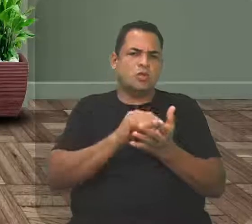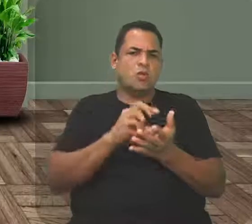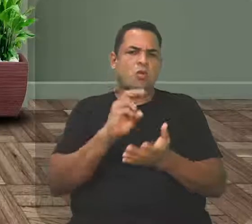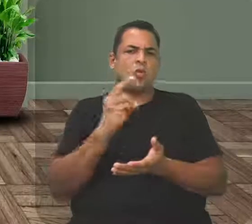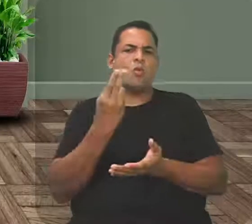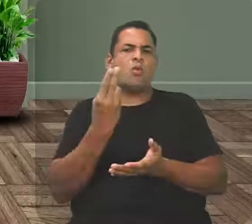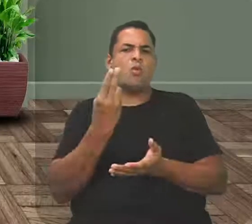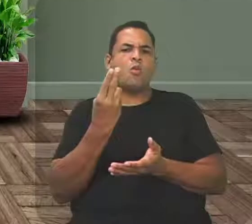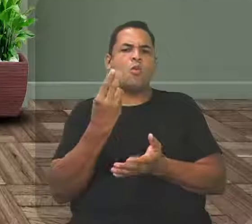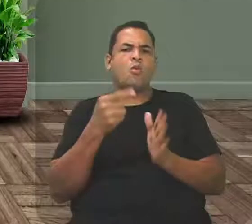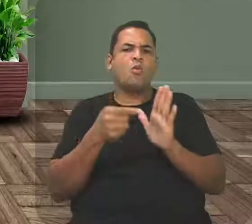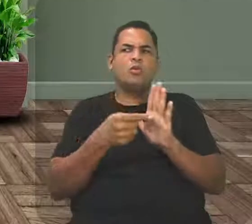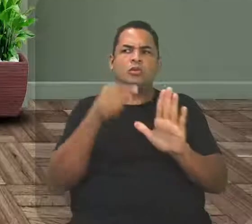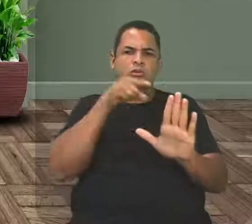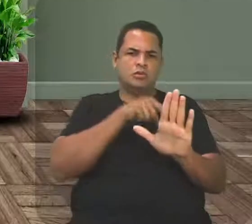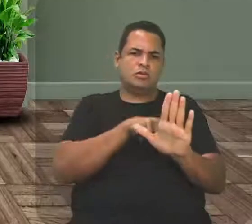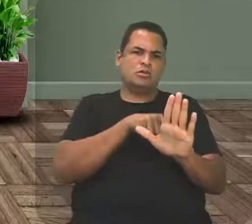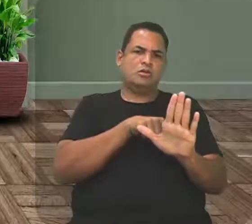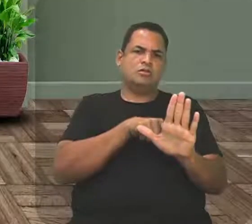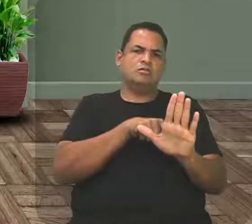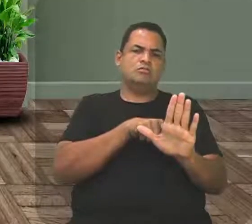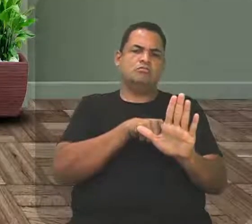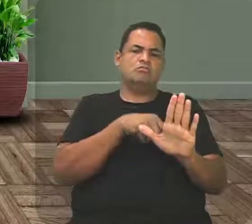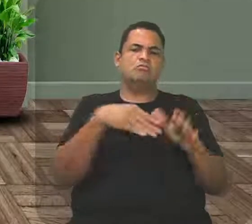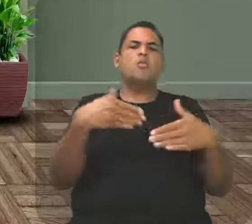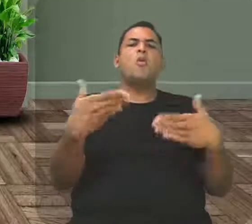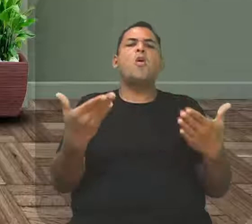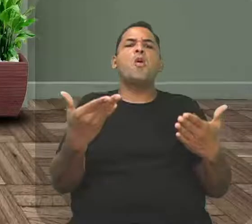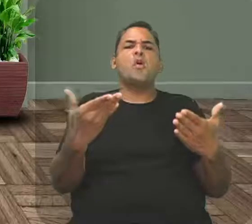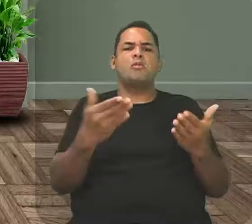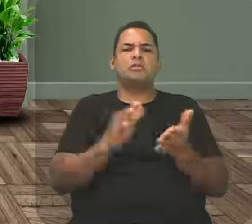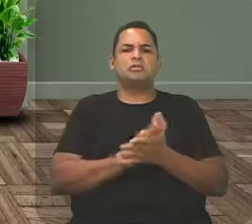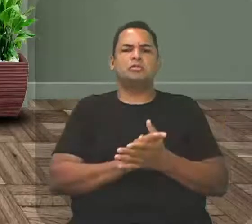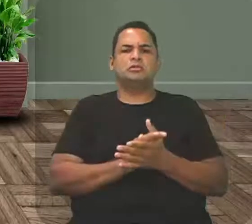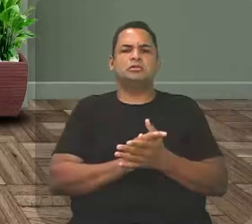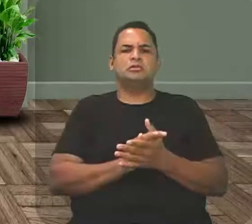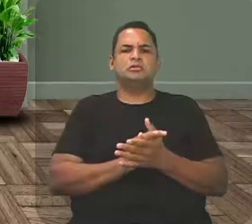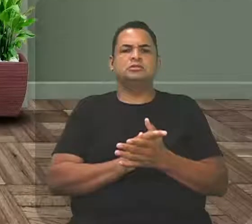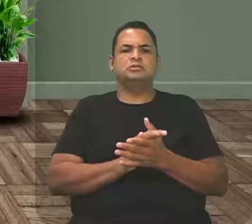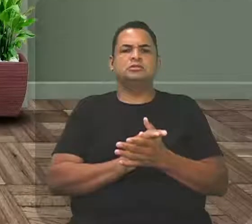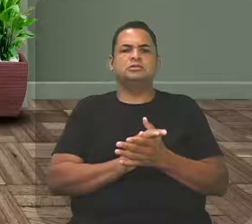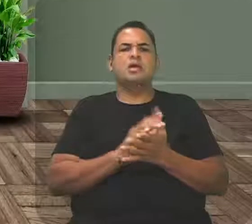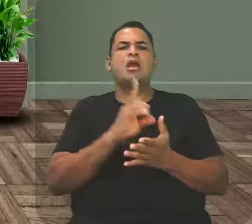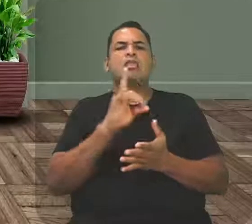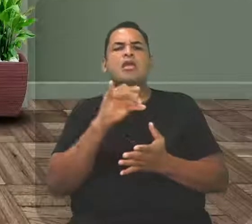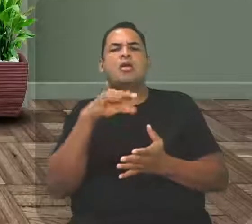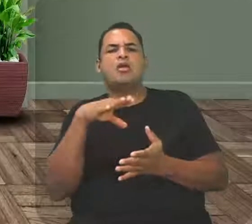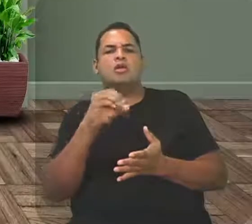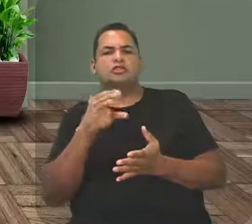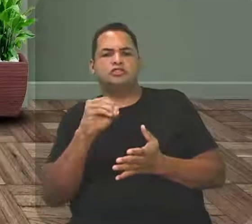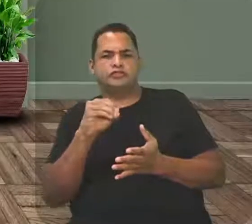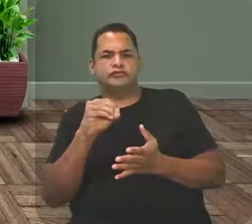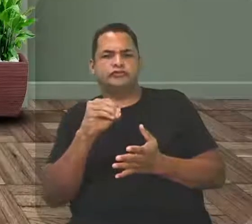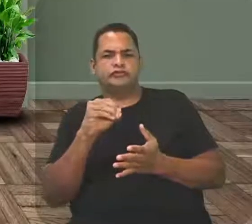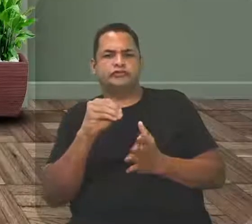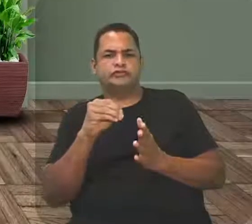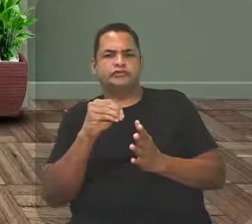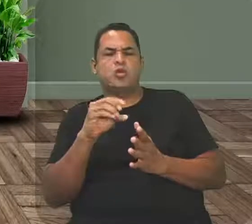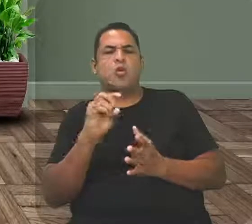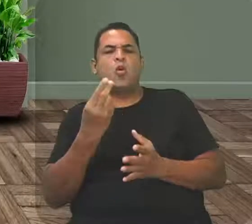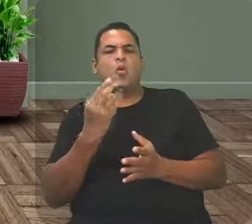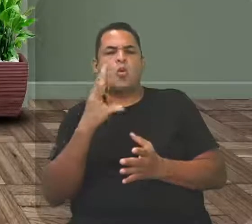sentido figurado? Aí eu, mais uma vez, é denotativo ou conotativo?